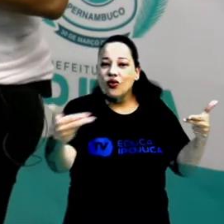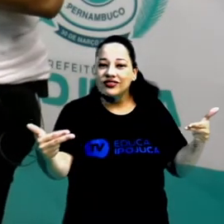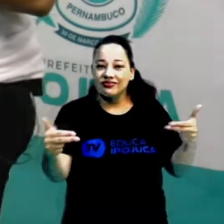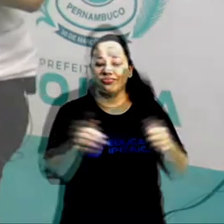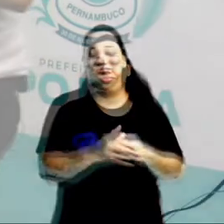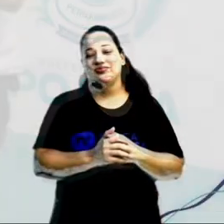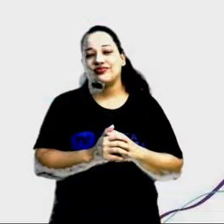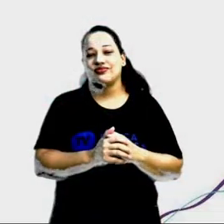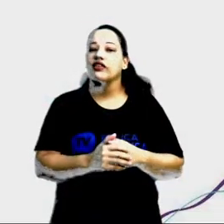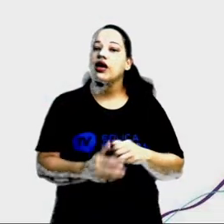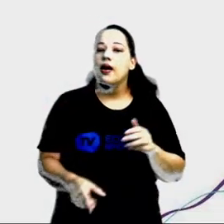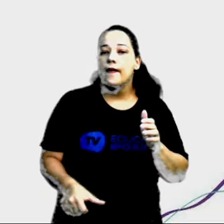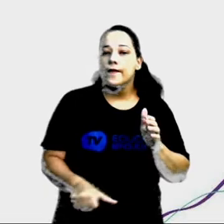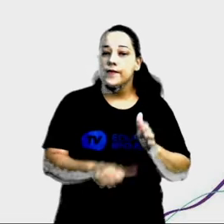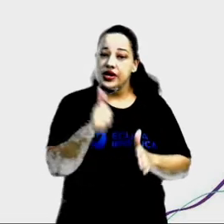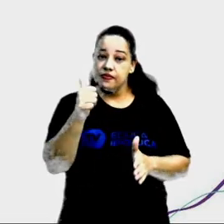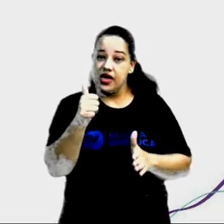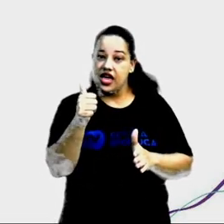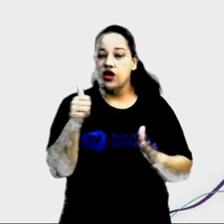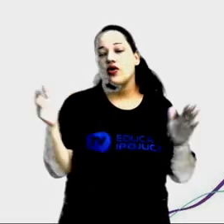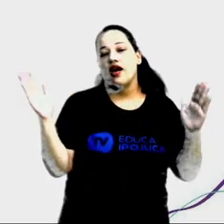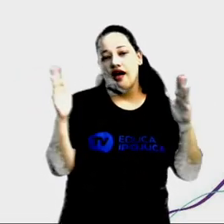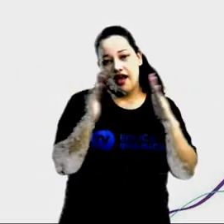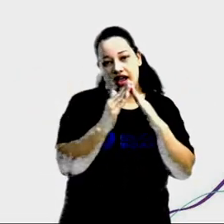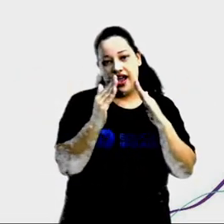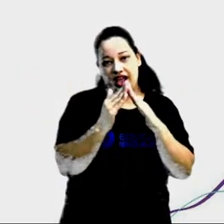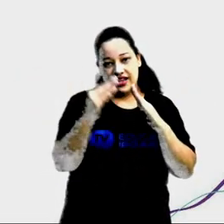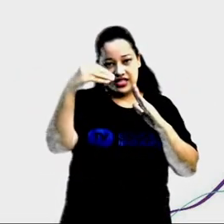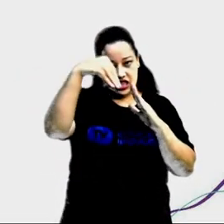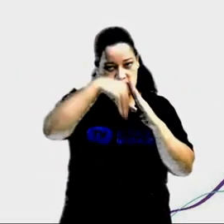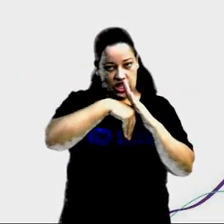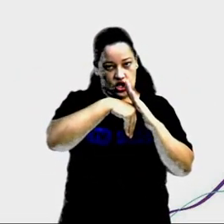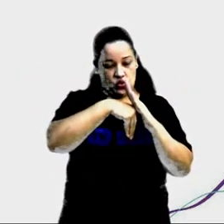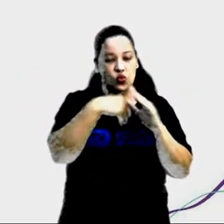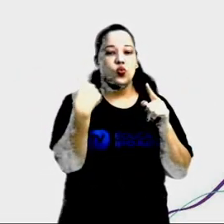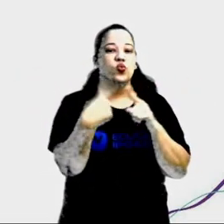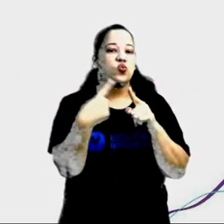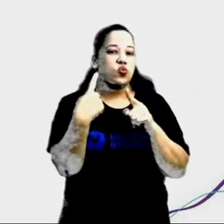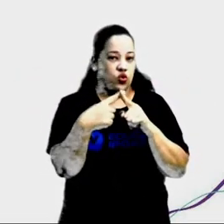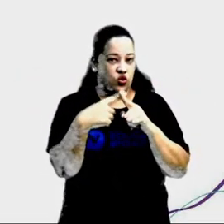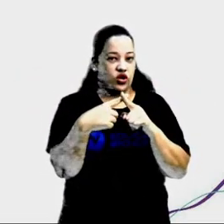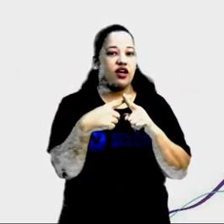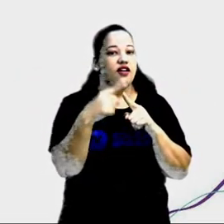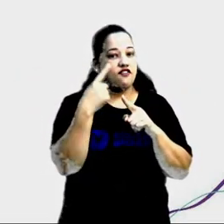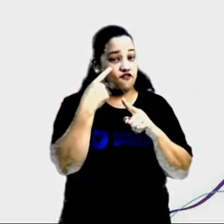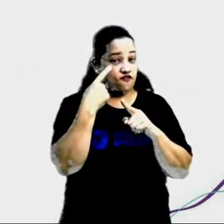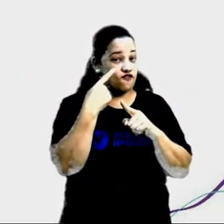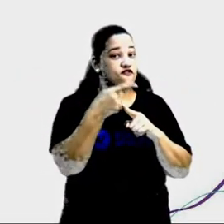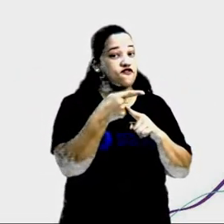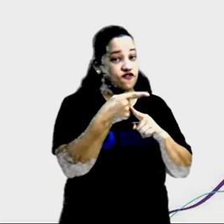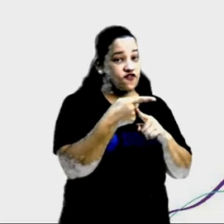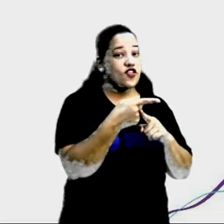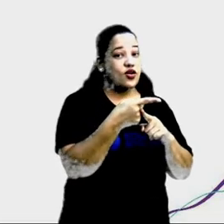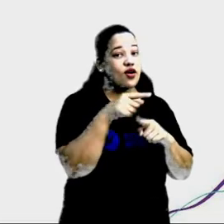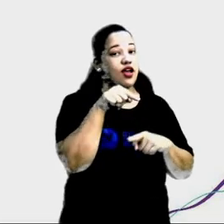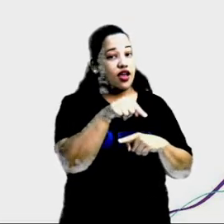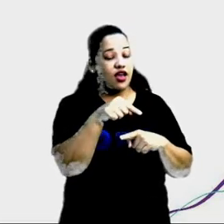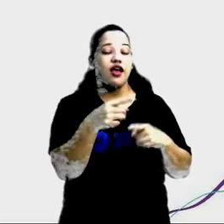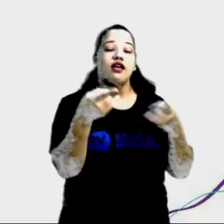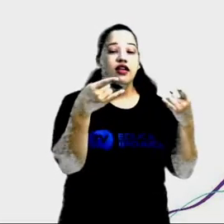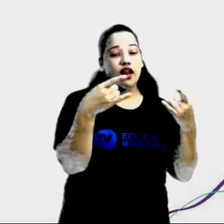Primeiro, ele estava dentro de casa, porque observamos que estava no quarto e na cozinha.